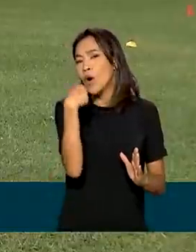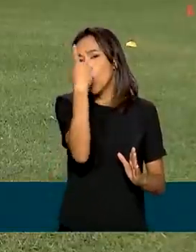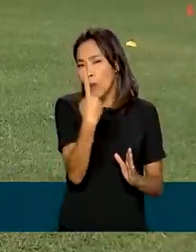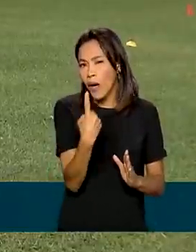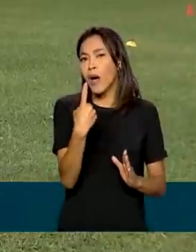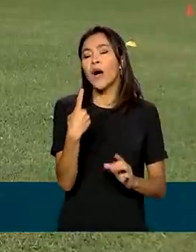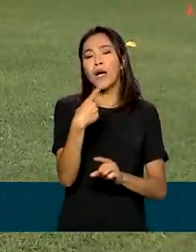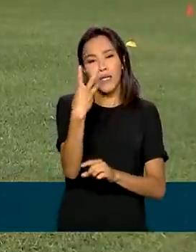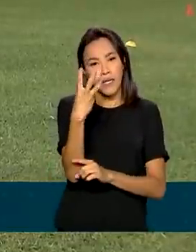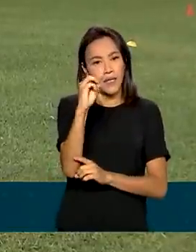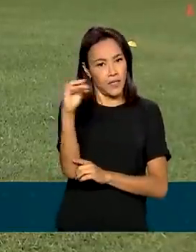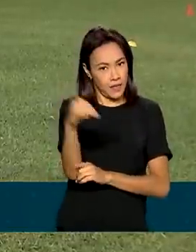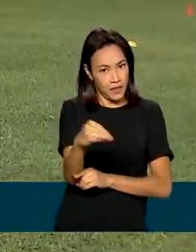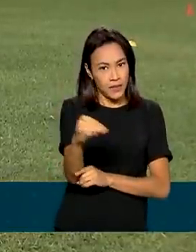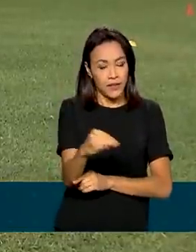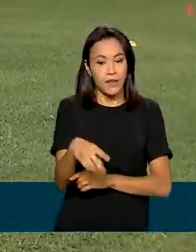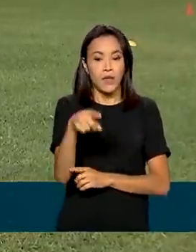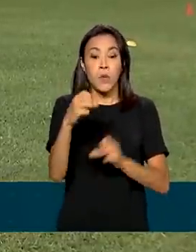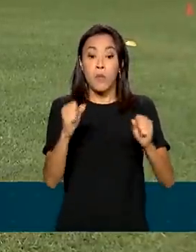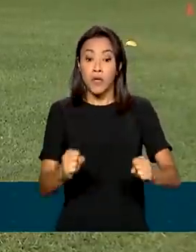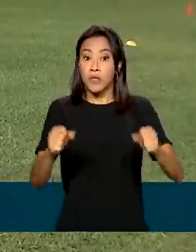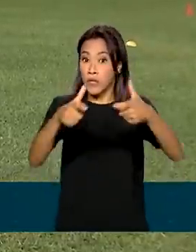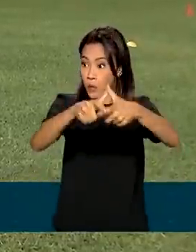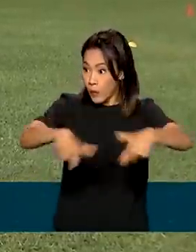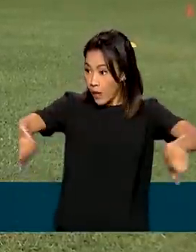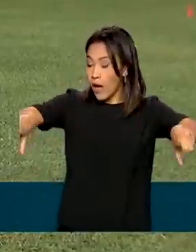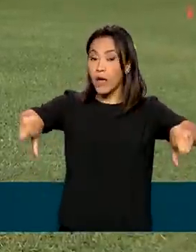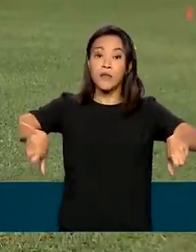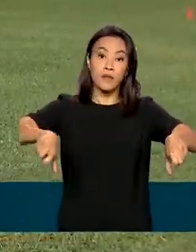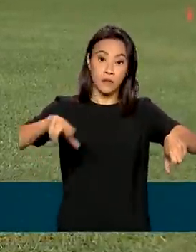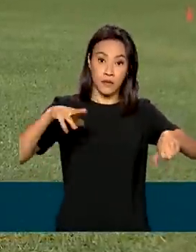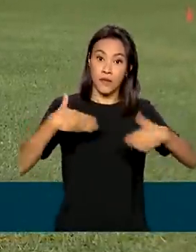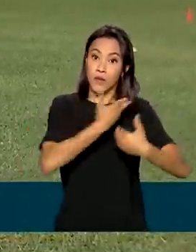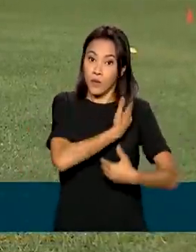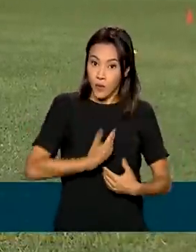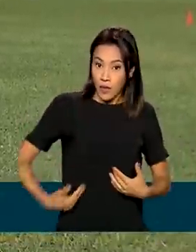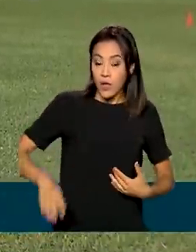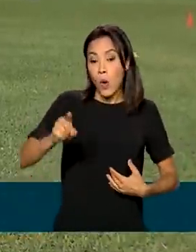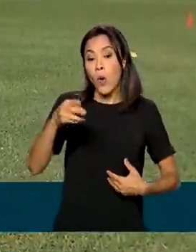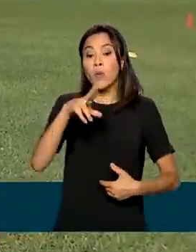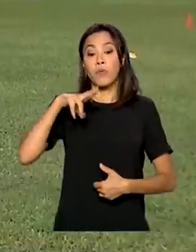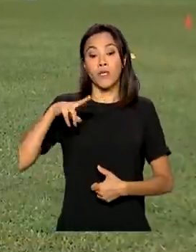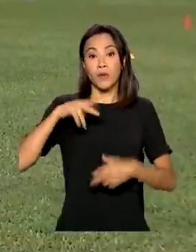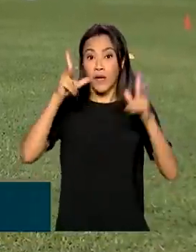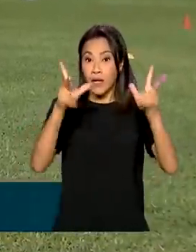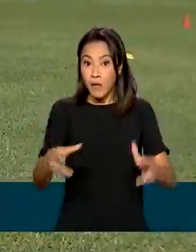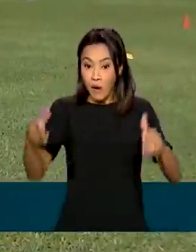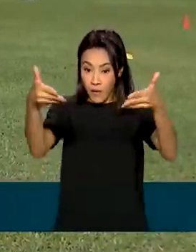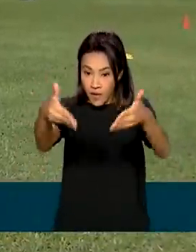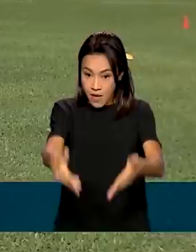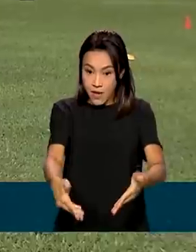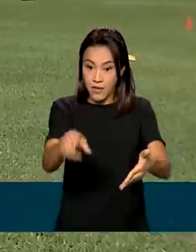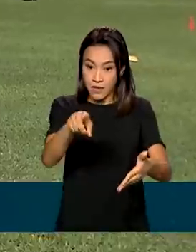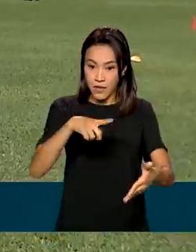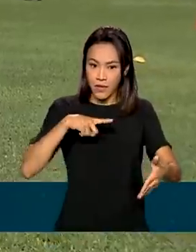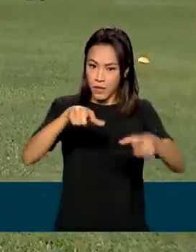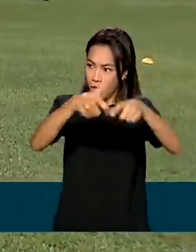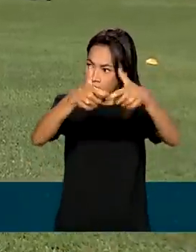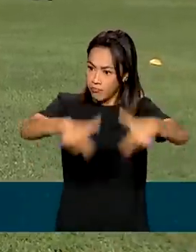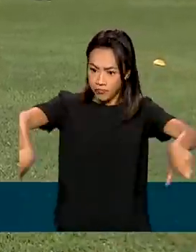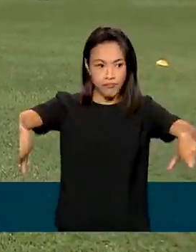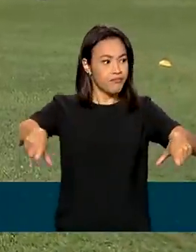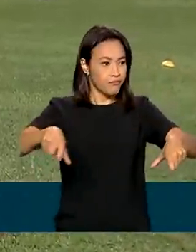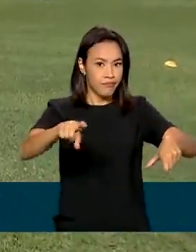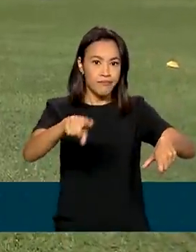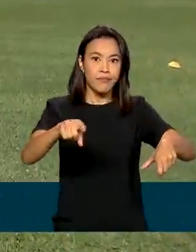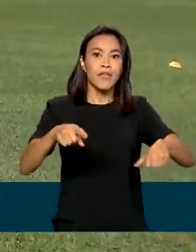As aulas podem ser realizadas em espaços públicos ou privados, iguais a esse aqui em Brasília, que tem uma estrutura de um campo, como as